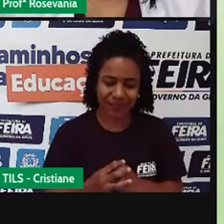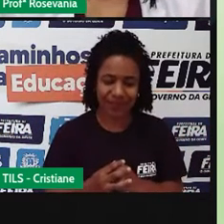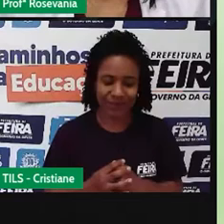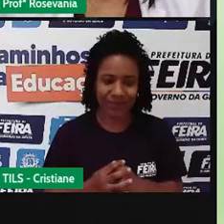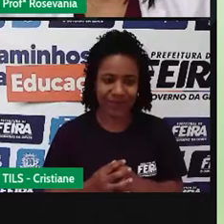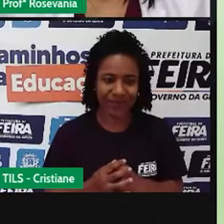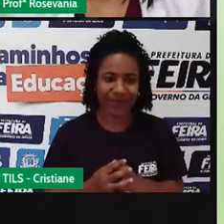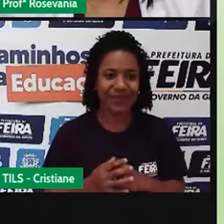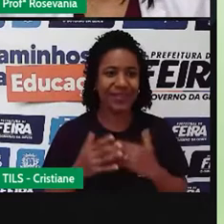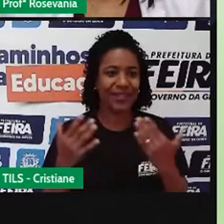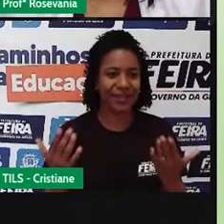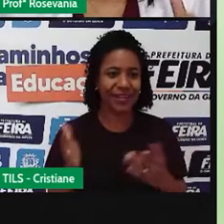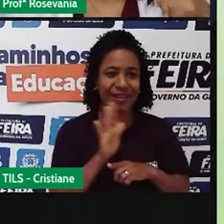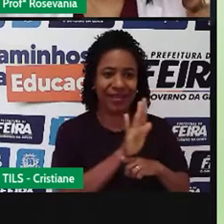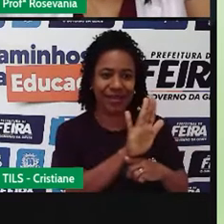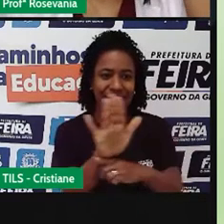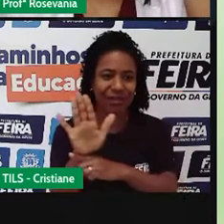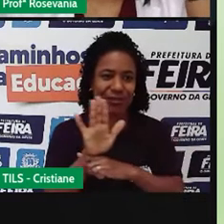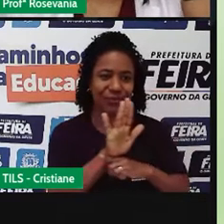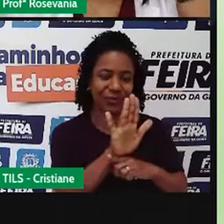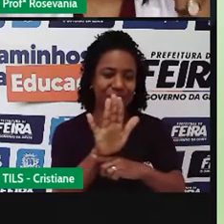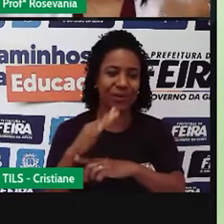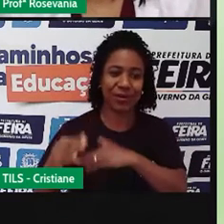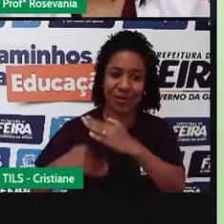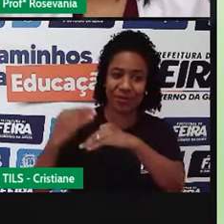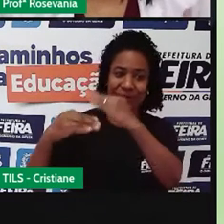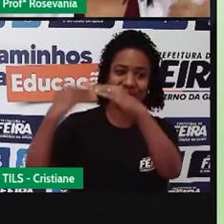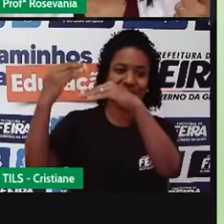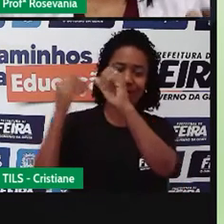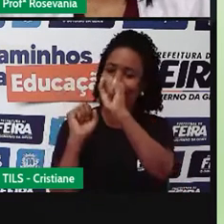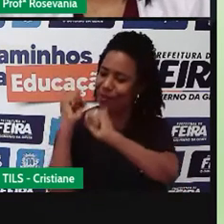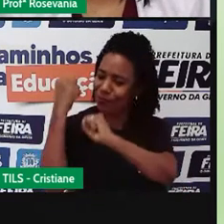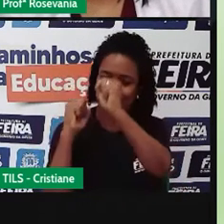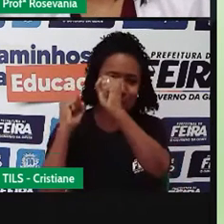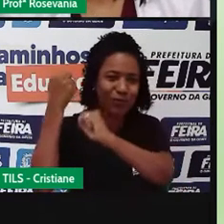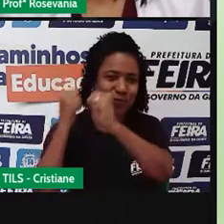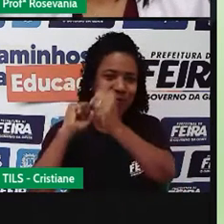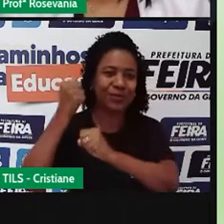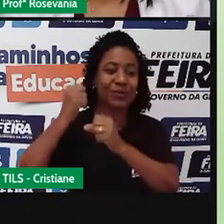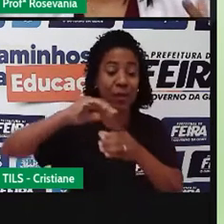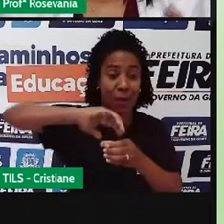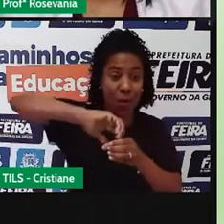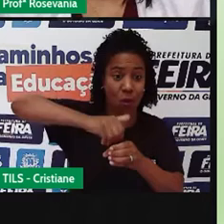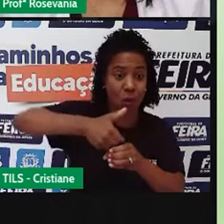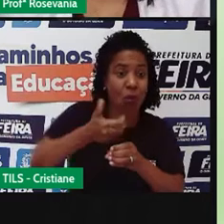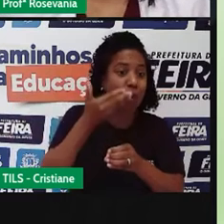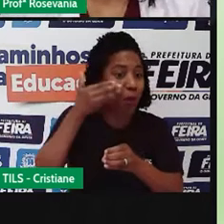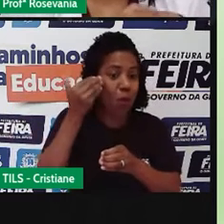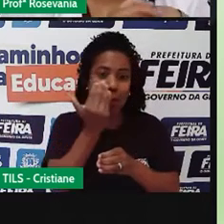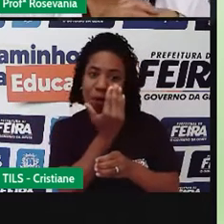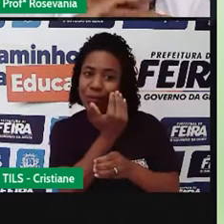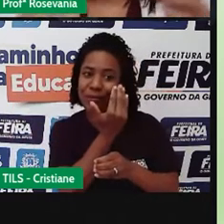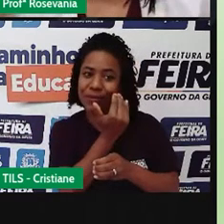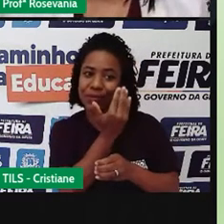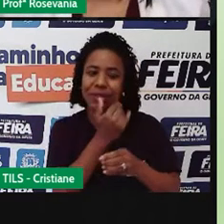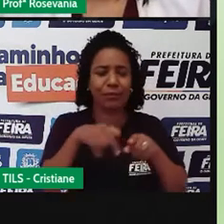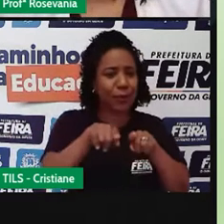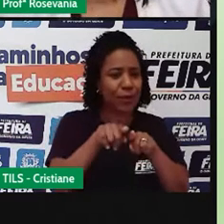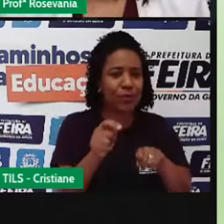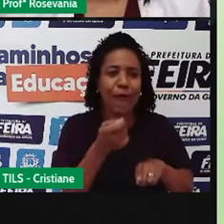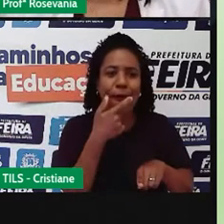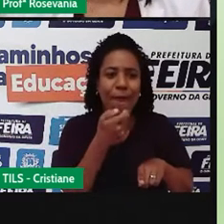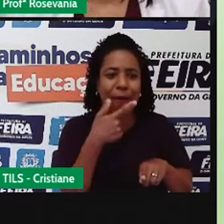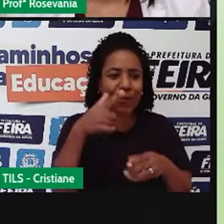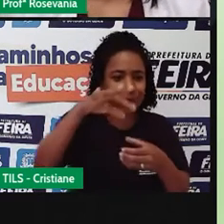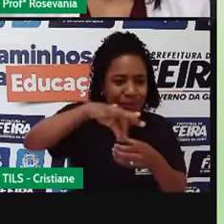da industrialização para a indústria de cosméticos, né, para a parte de remédio. A gente tem planta para